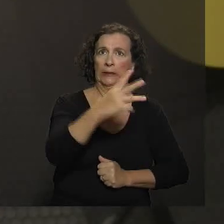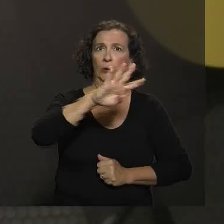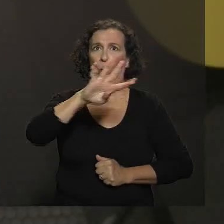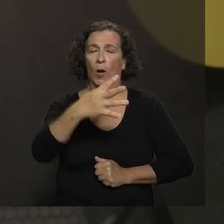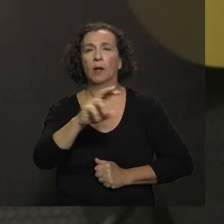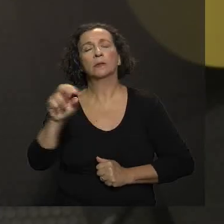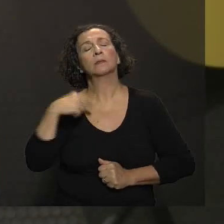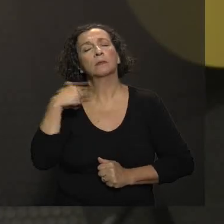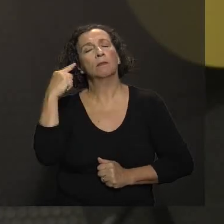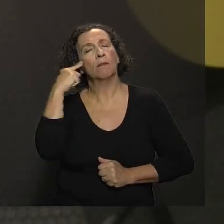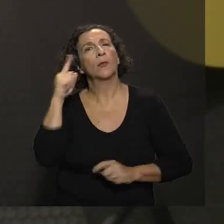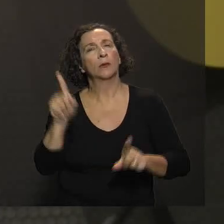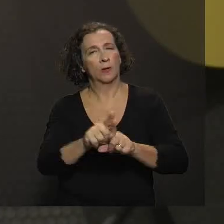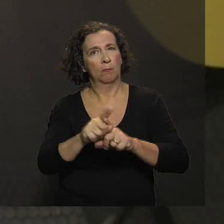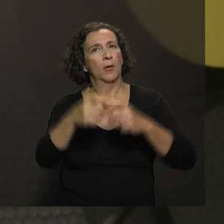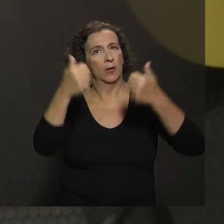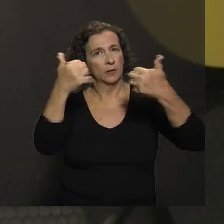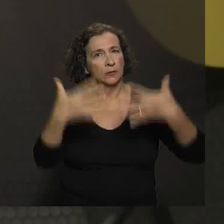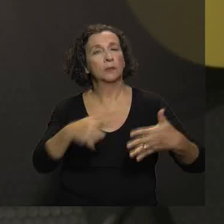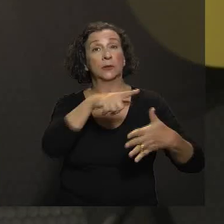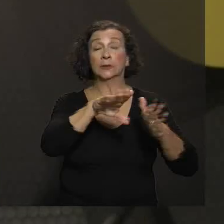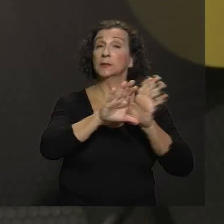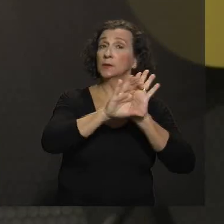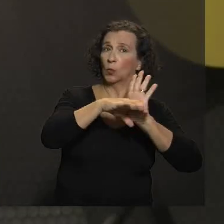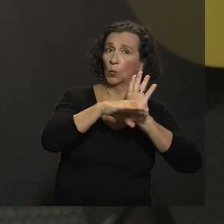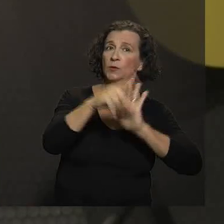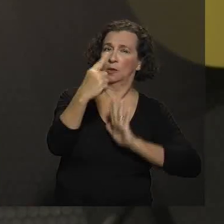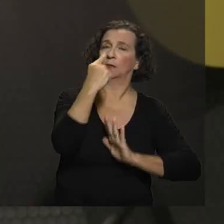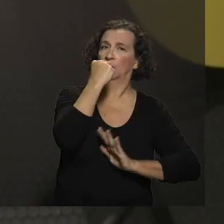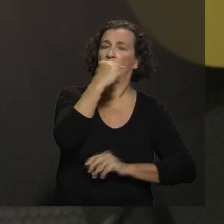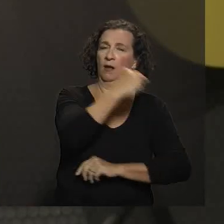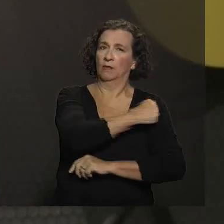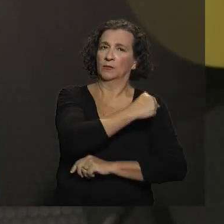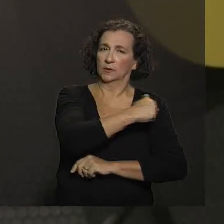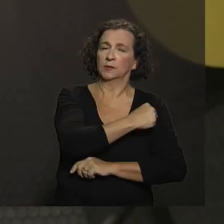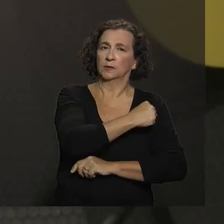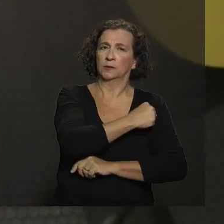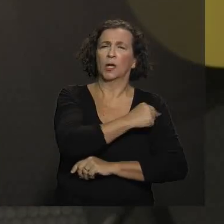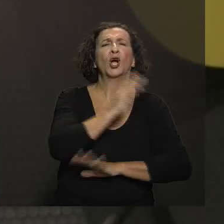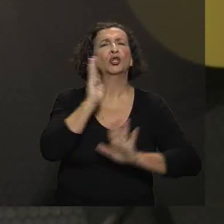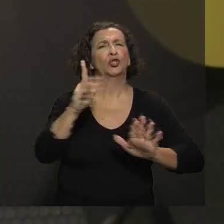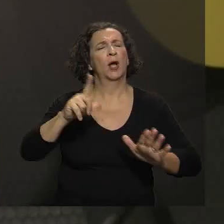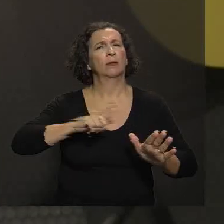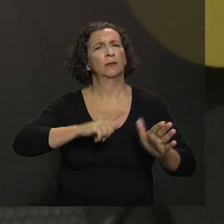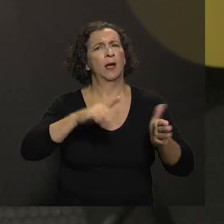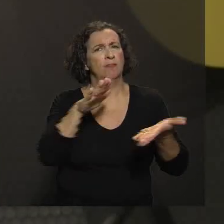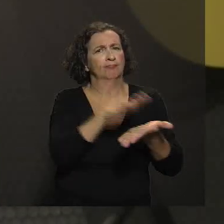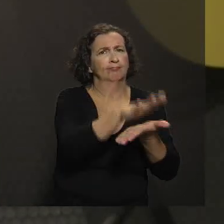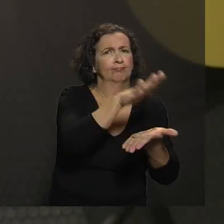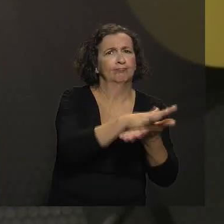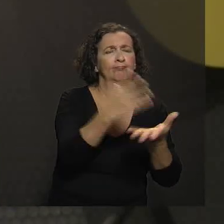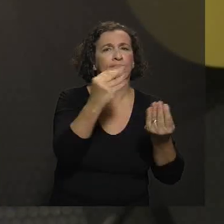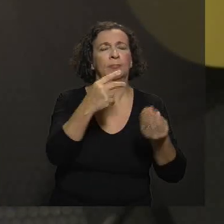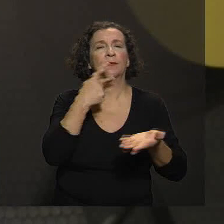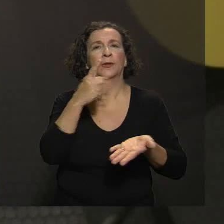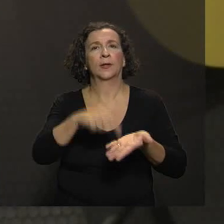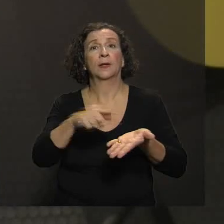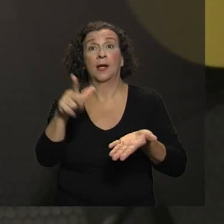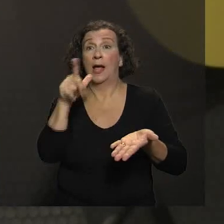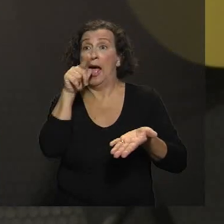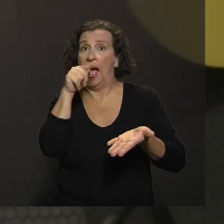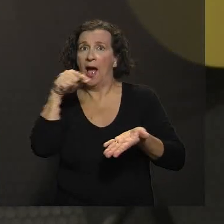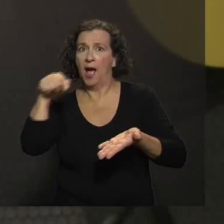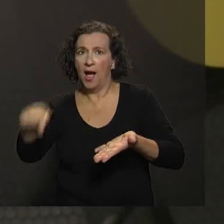complementa também esse conceito da vacina. Mas já tem muita literatura mostrando que depois da água própria para consumo